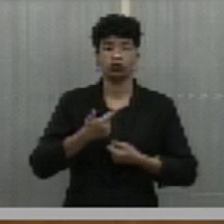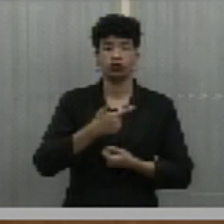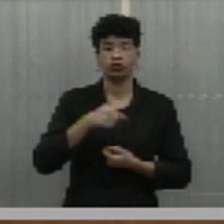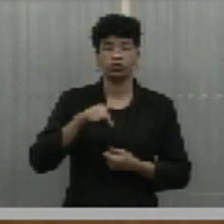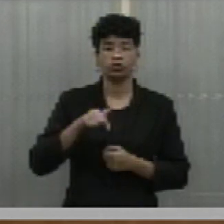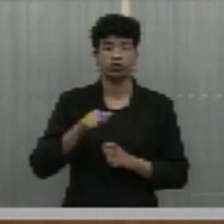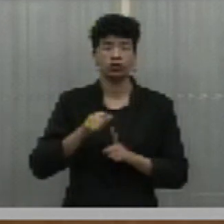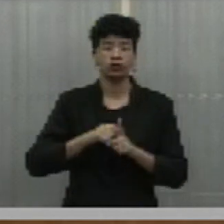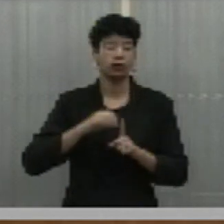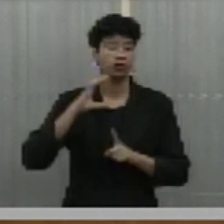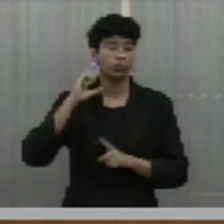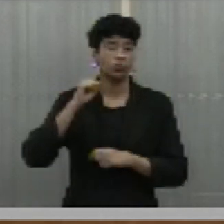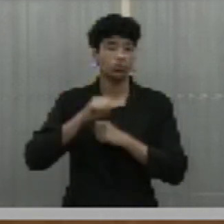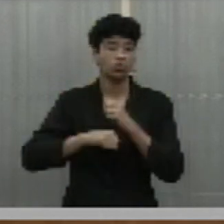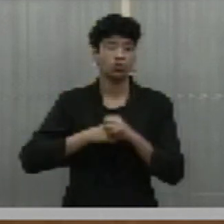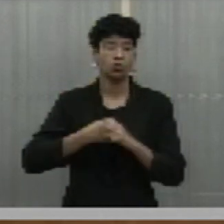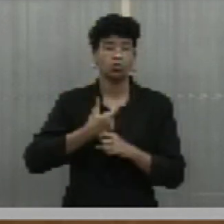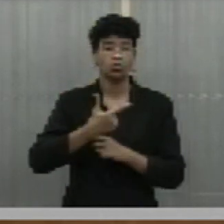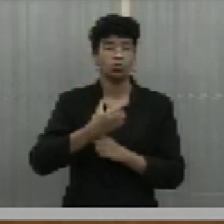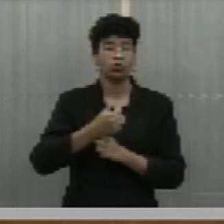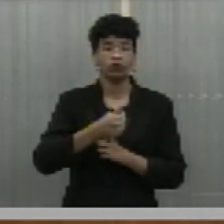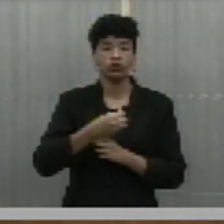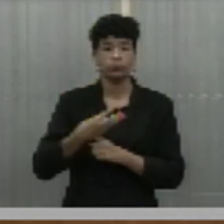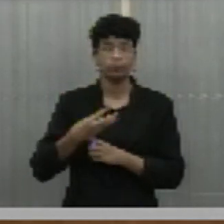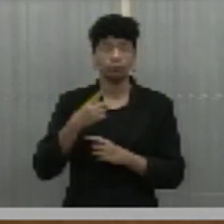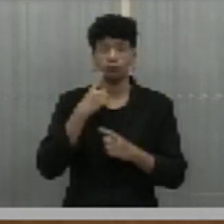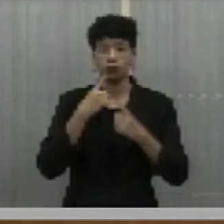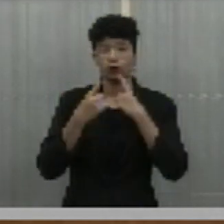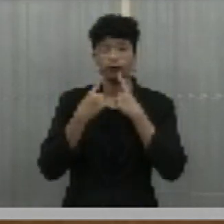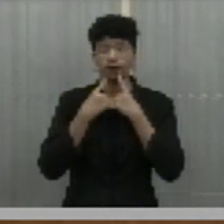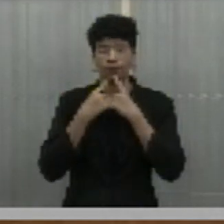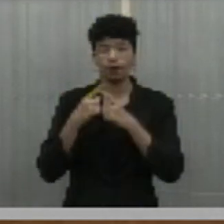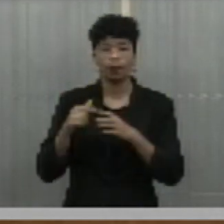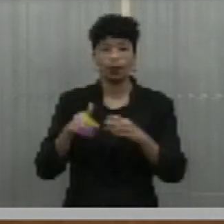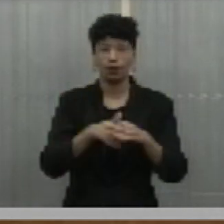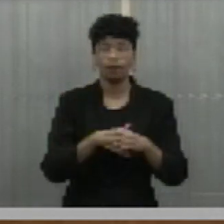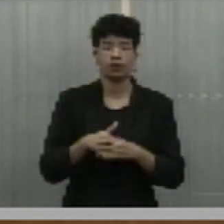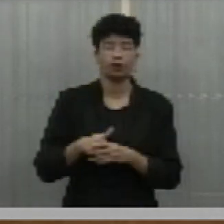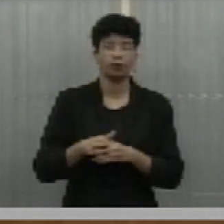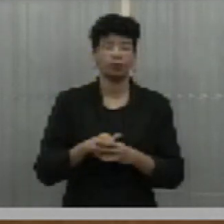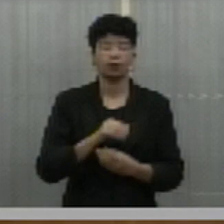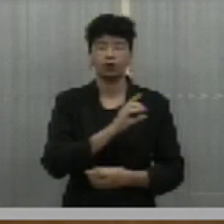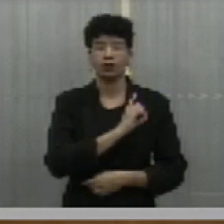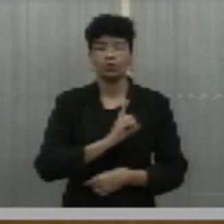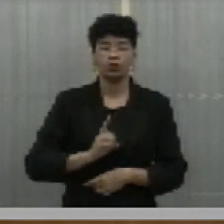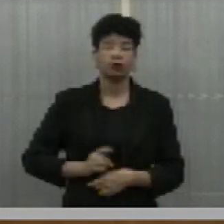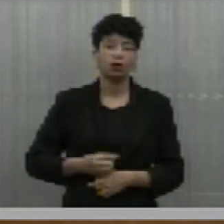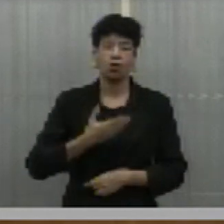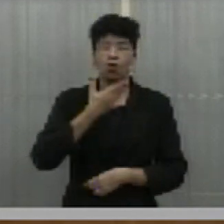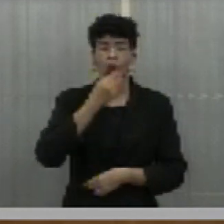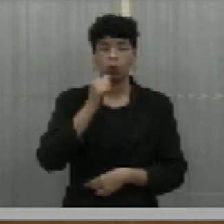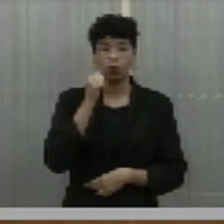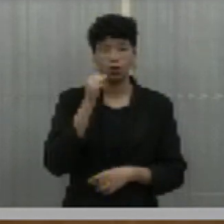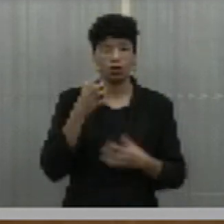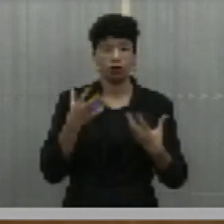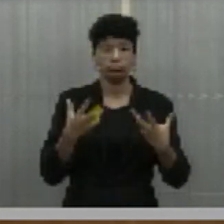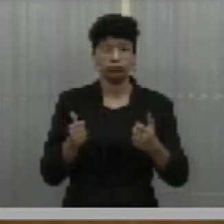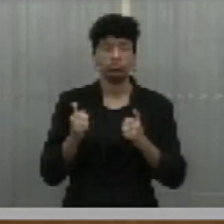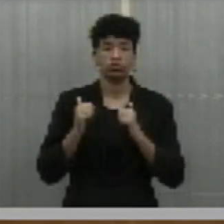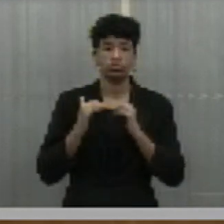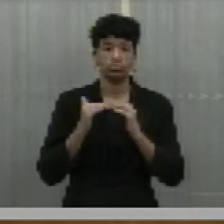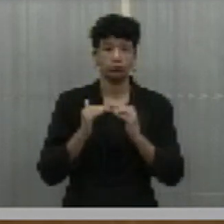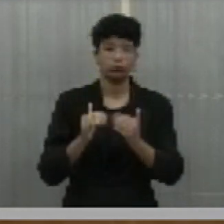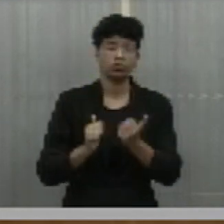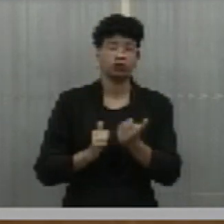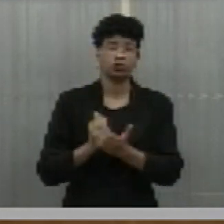abril de 2023. Em discussão, em votação, deputadas e deputados que aprovam, permaneçam